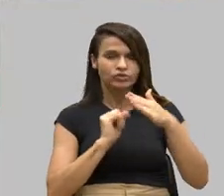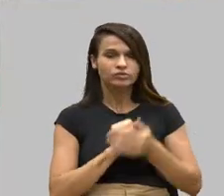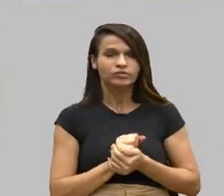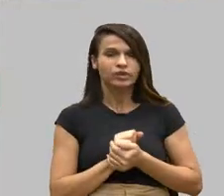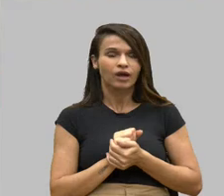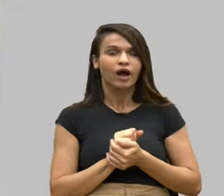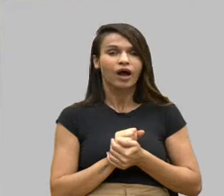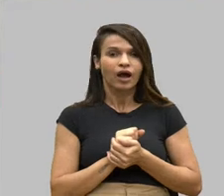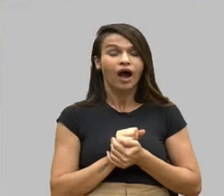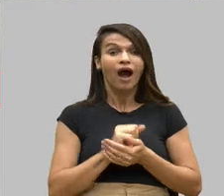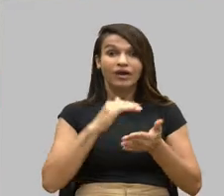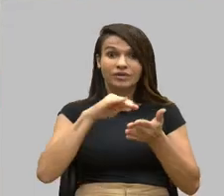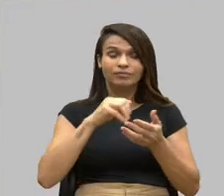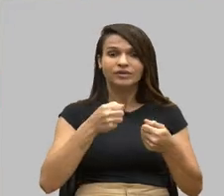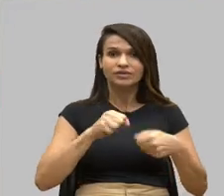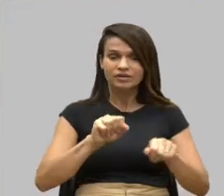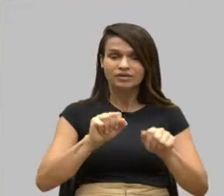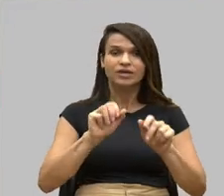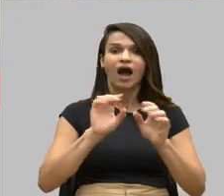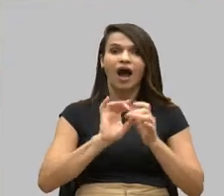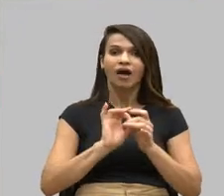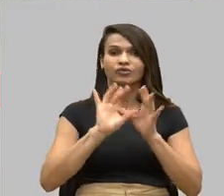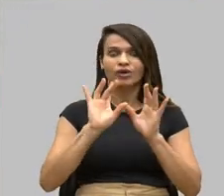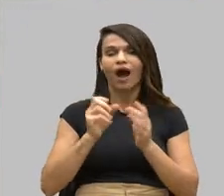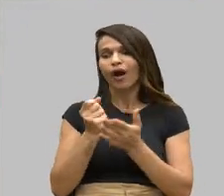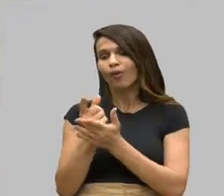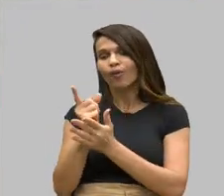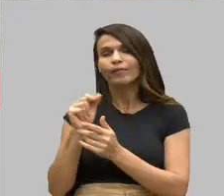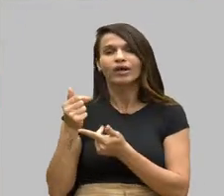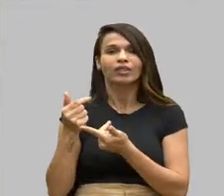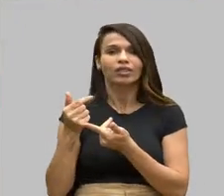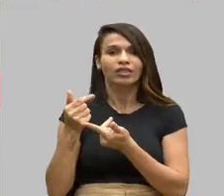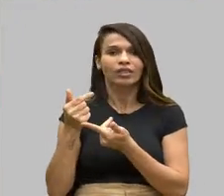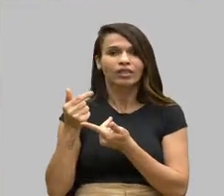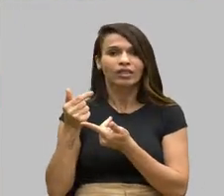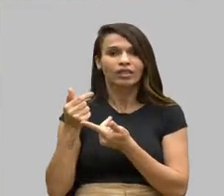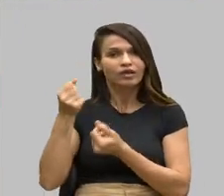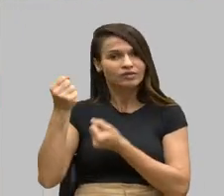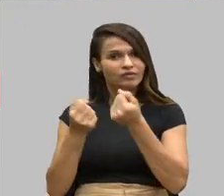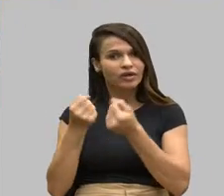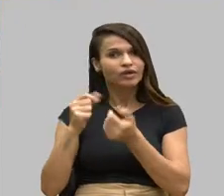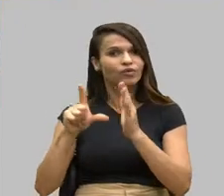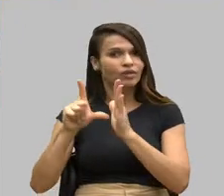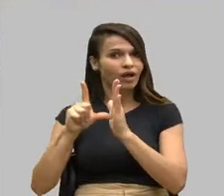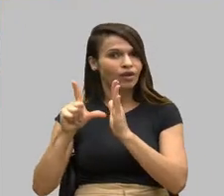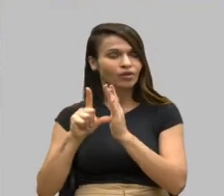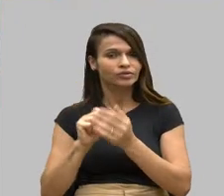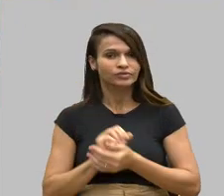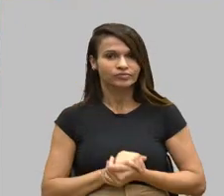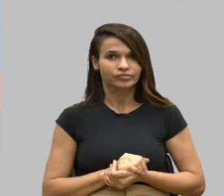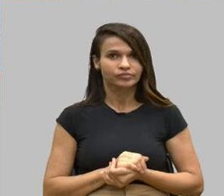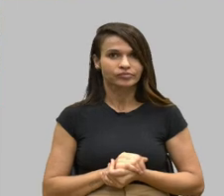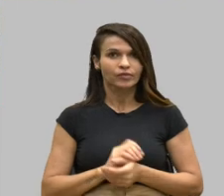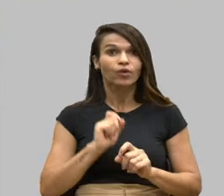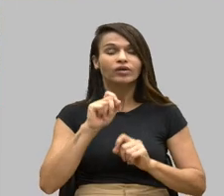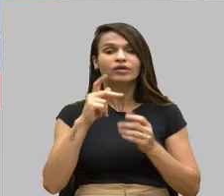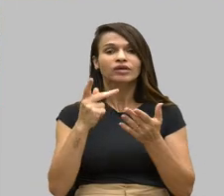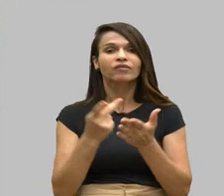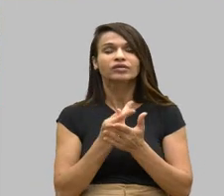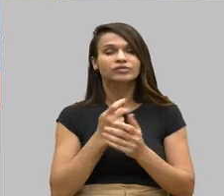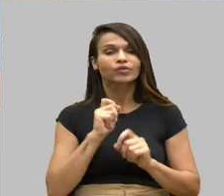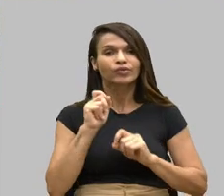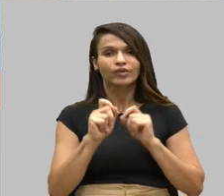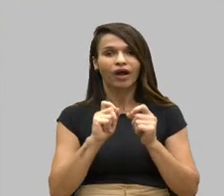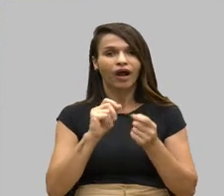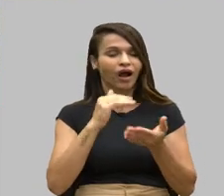tem que autorizar a compra desse veículo lá na concessionária. Sabe o que estava acontecendo? a secretaria